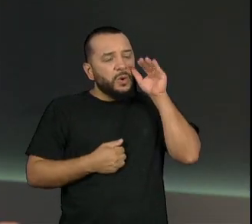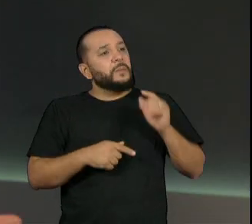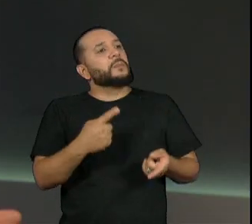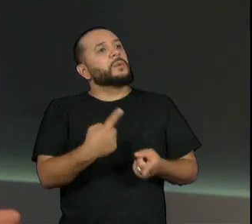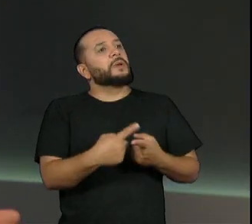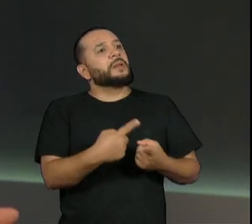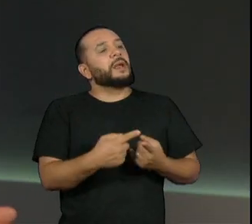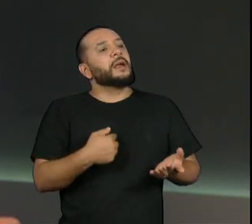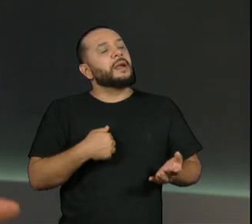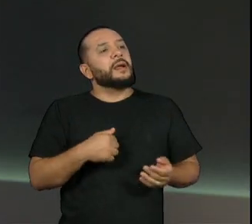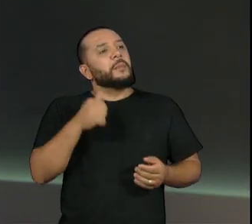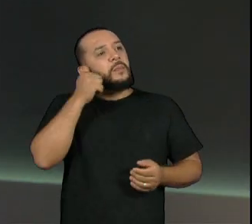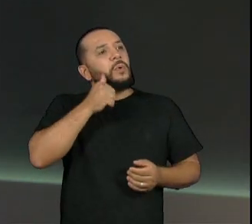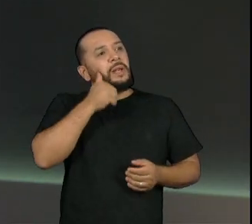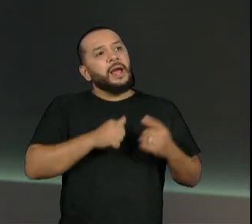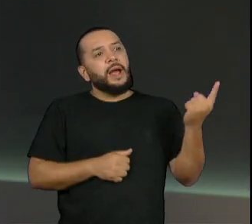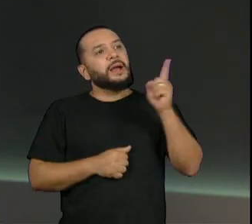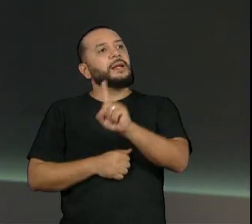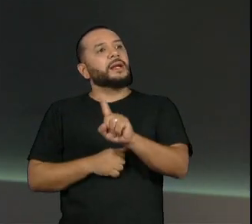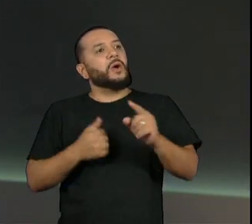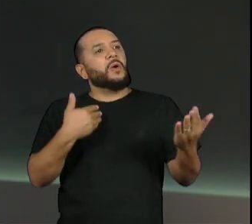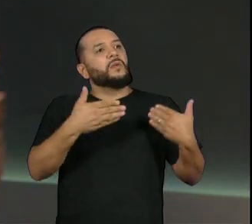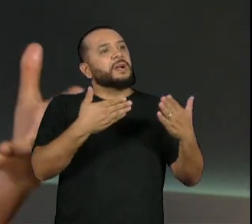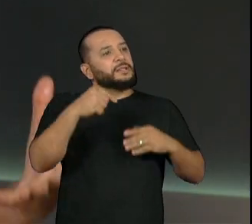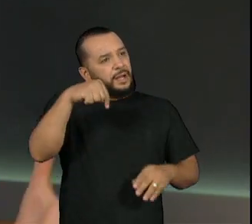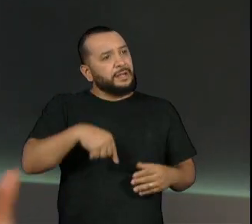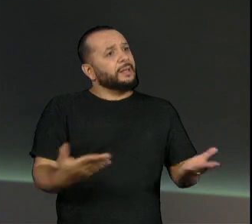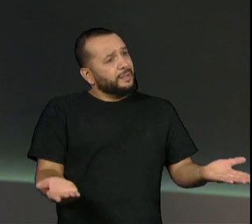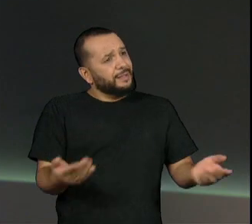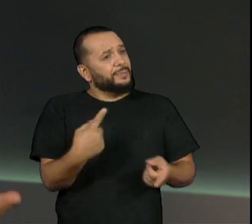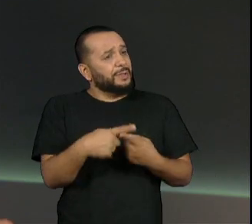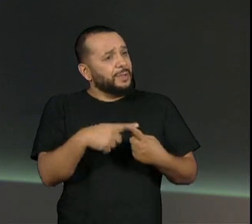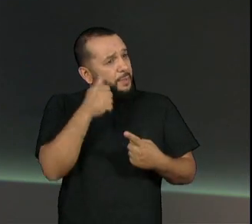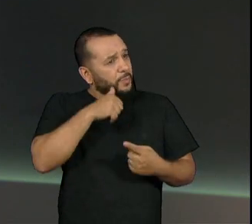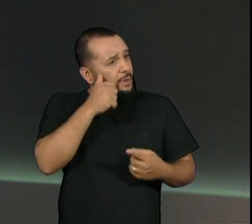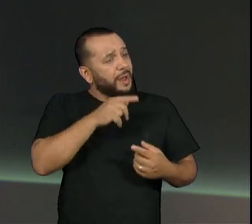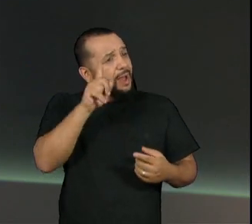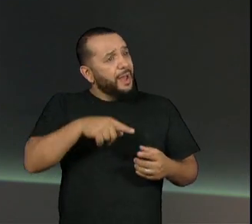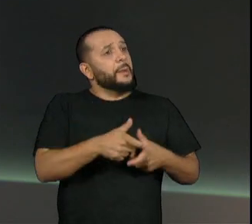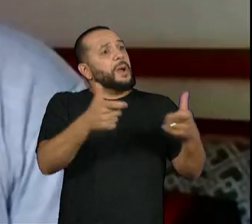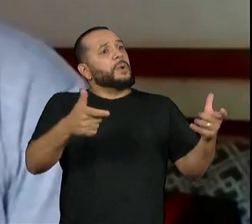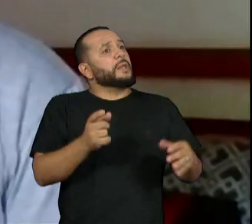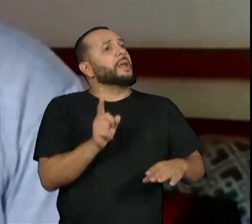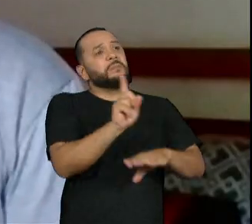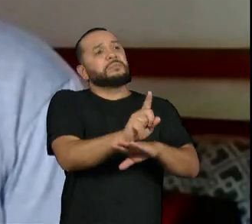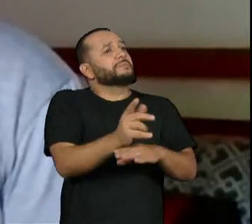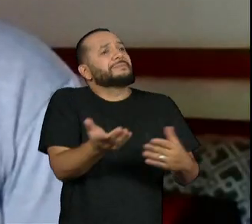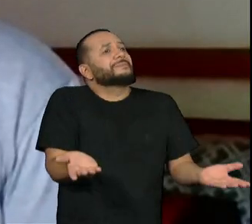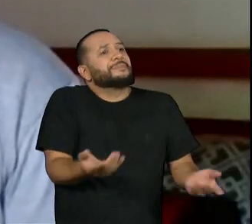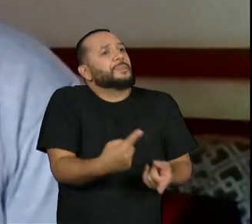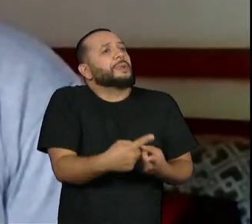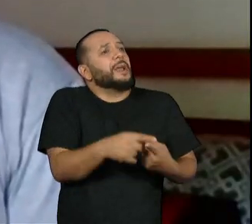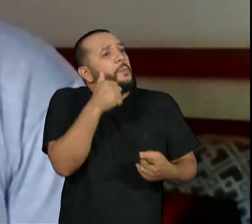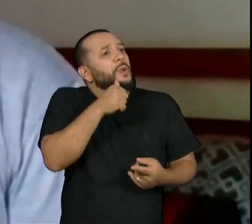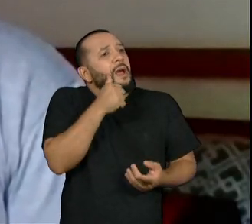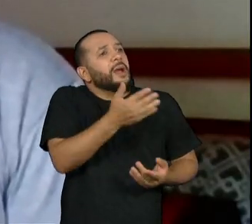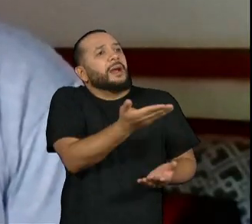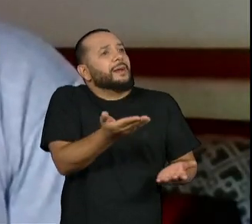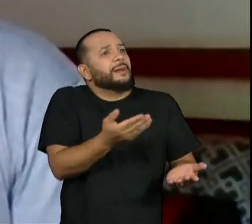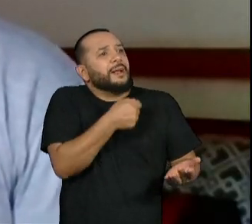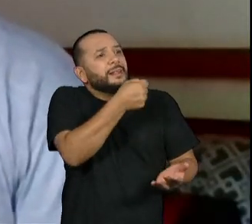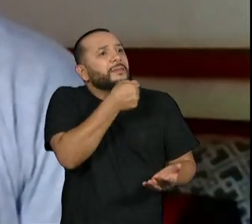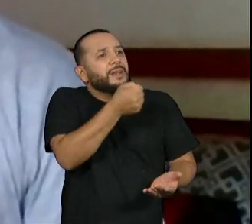mulher baniua que veio conversar com a gente, visto que elas são as protagonistas do projeto? É,